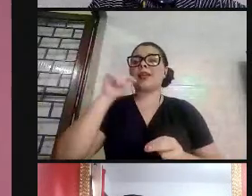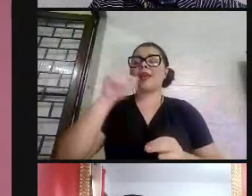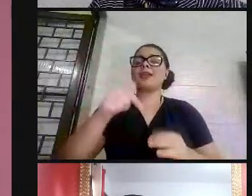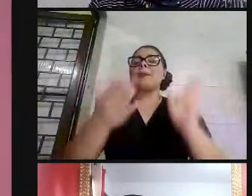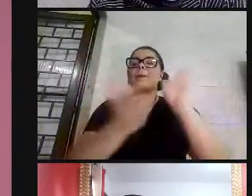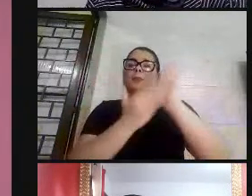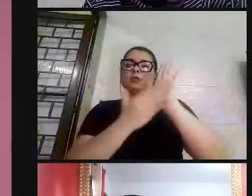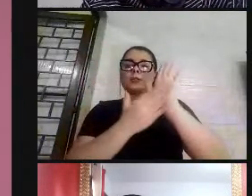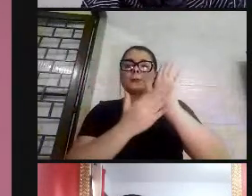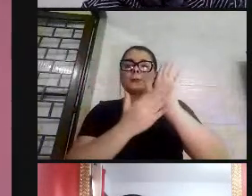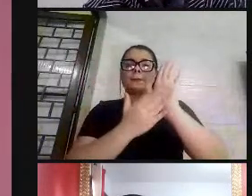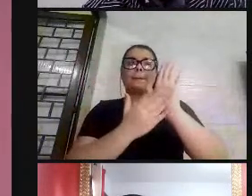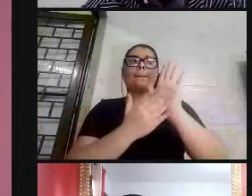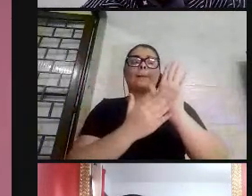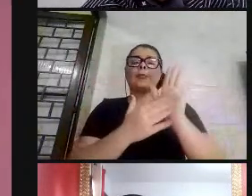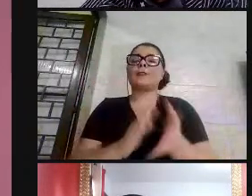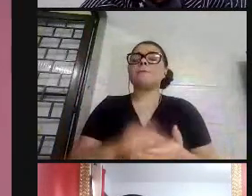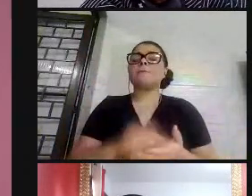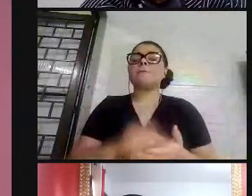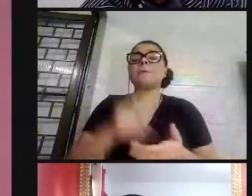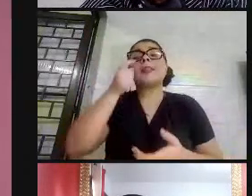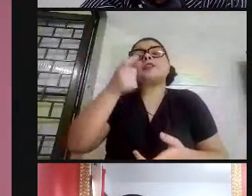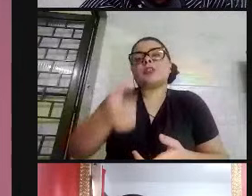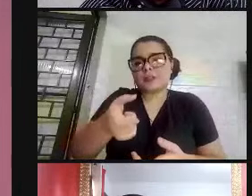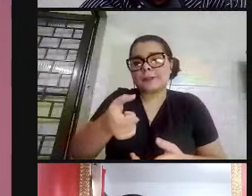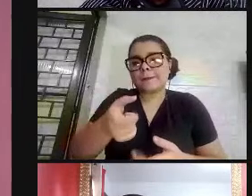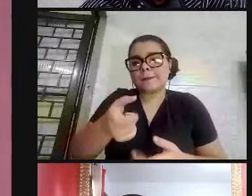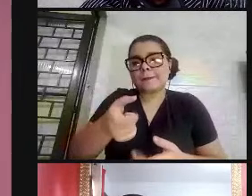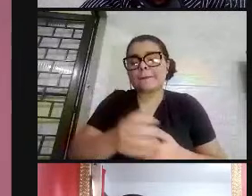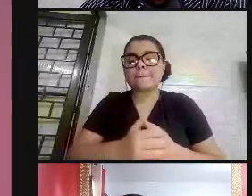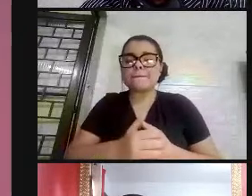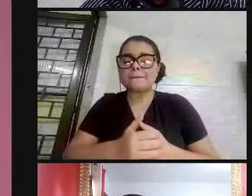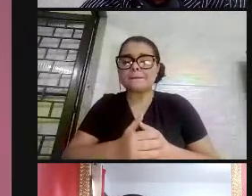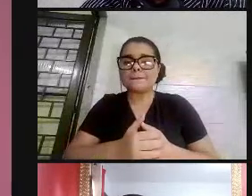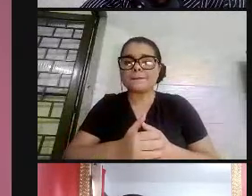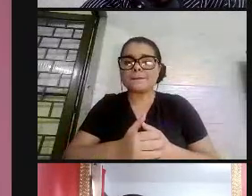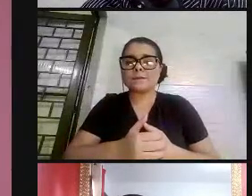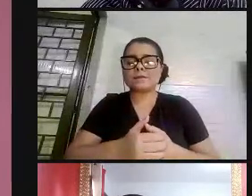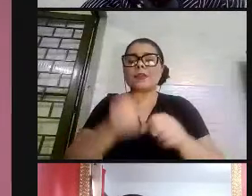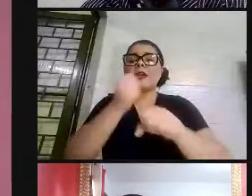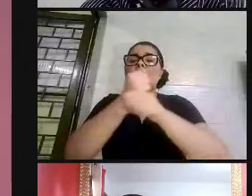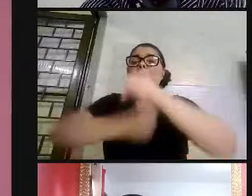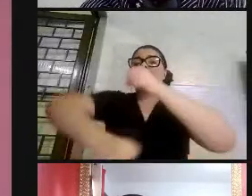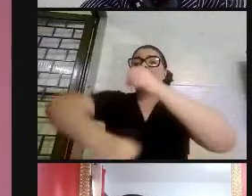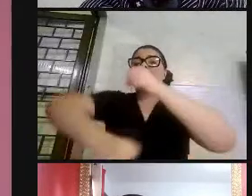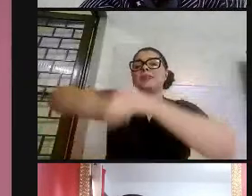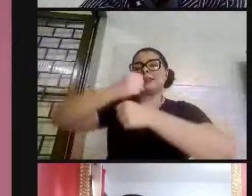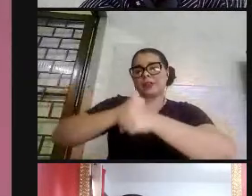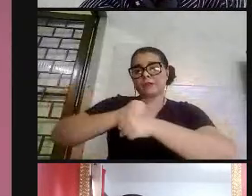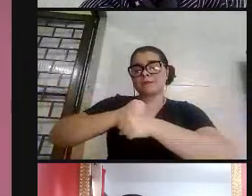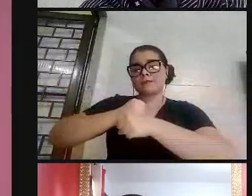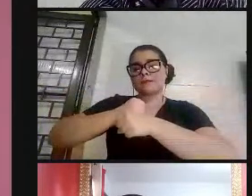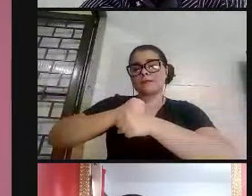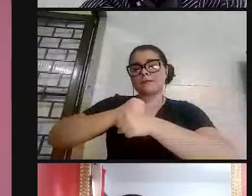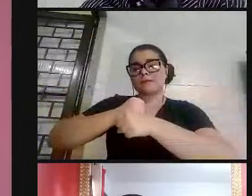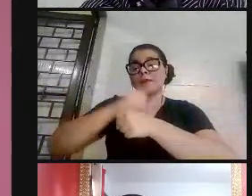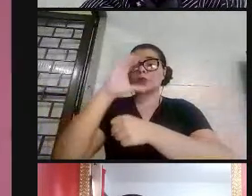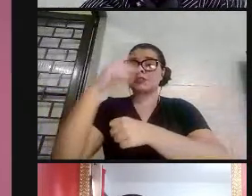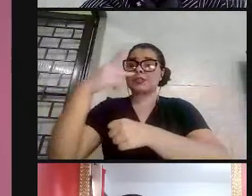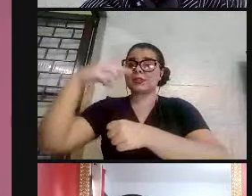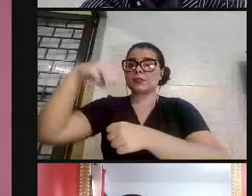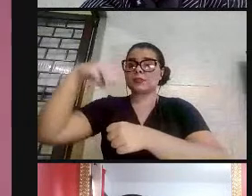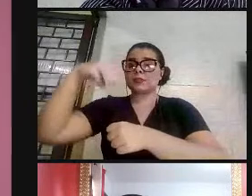E uma coisa interessante, ano passado, o CPM